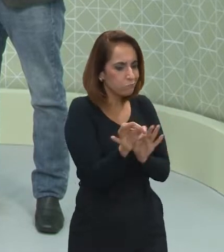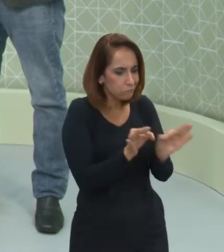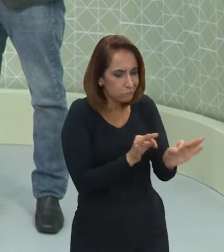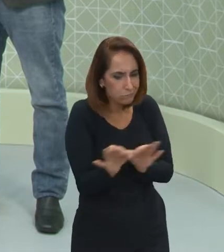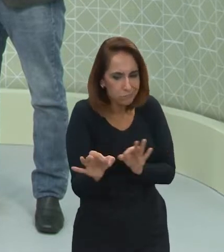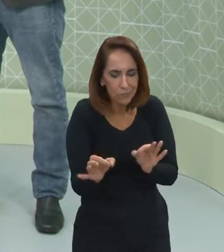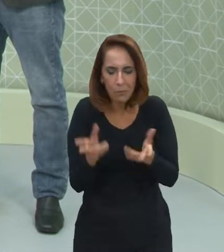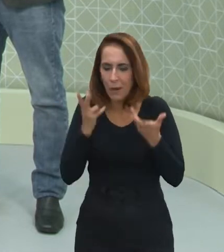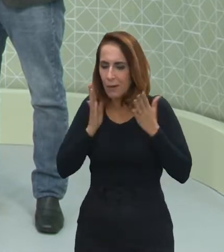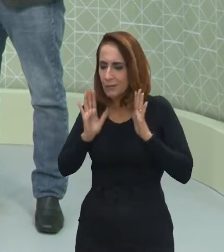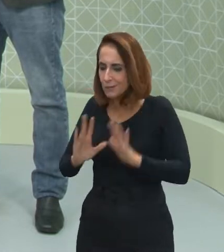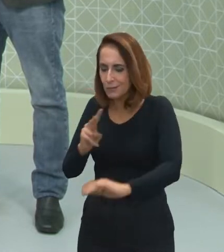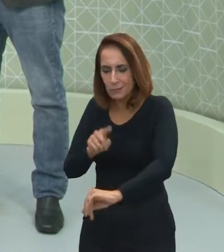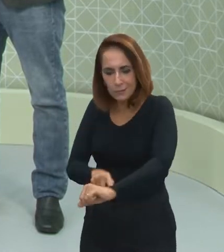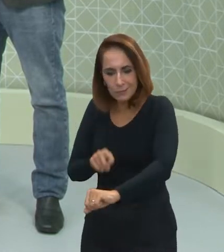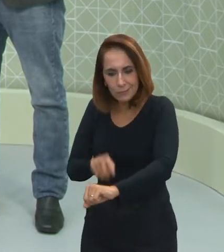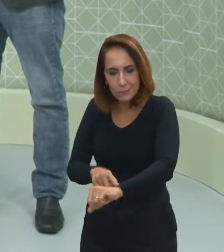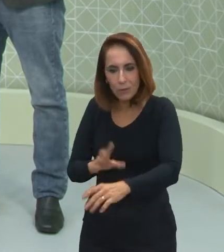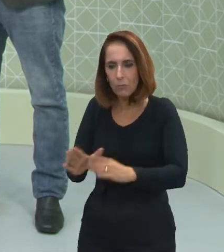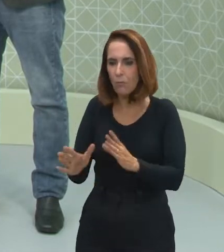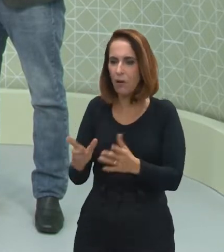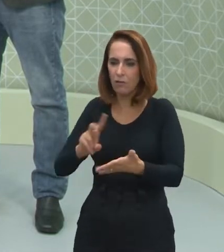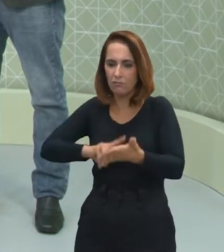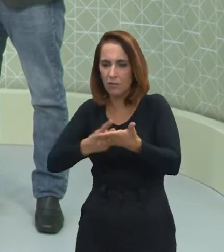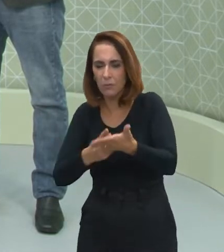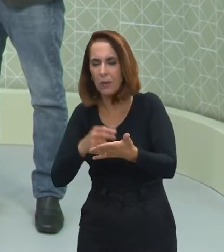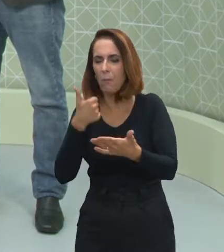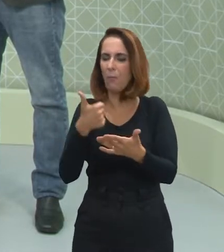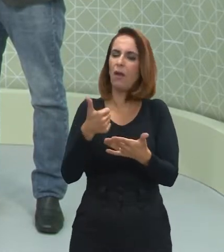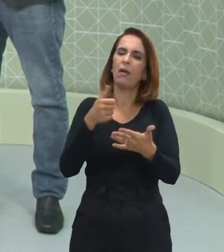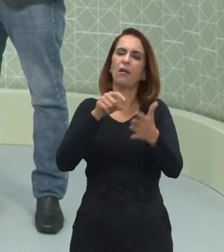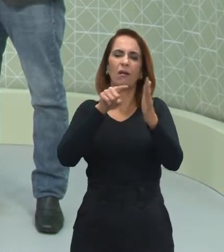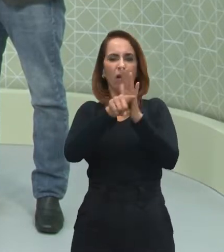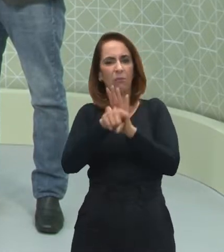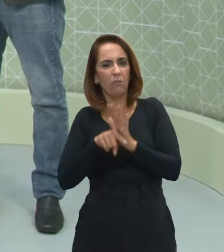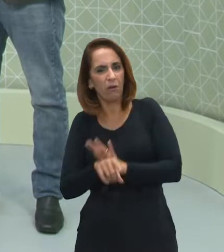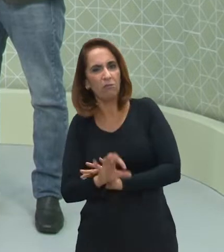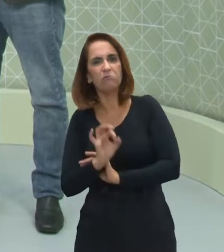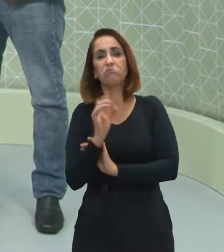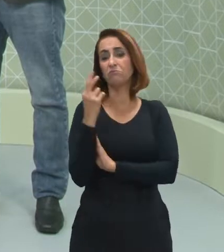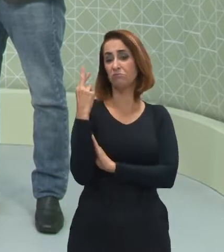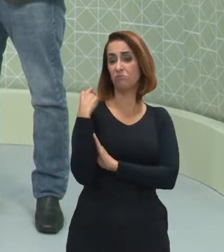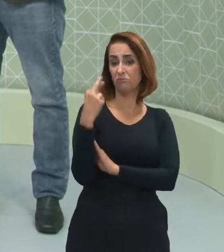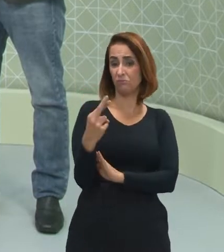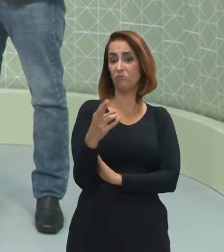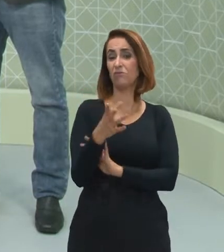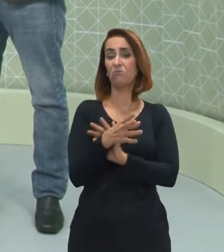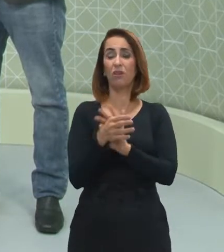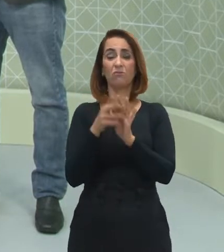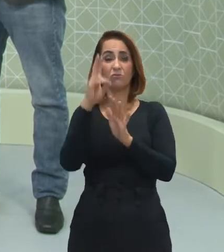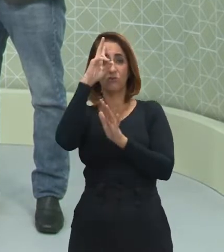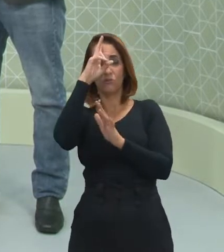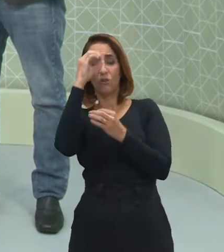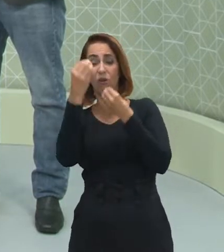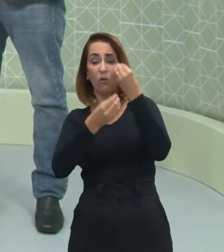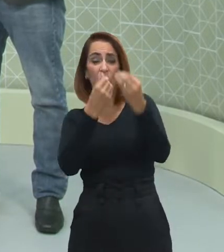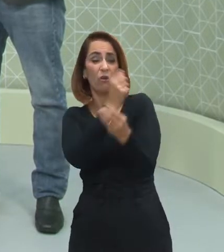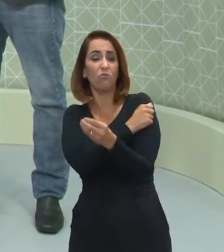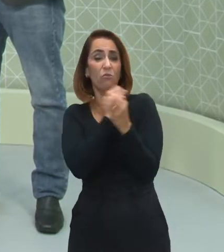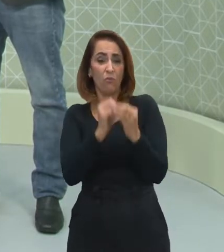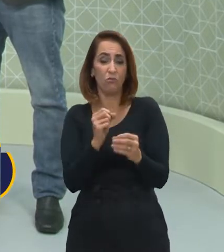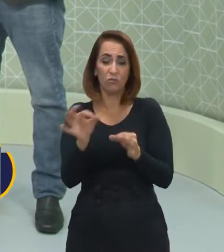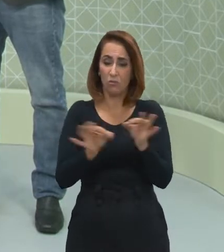e dedique esse tempo para interpretar bem as questões. No que diz respeito à História, como que o aluno pode se preparar melhor?